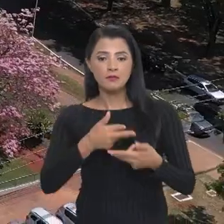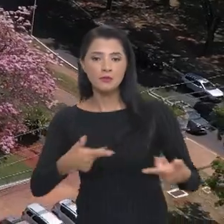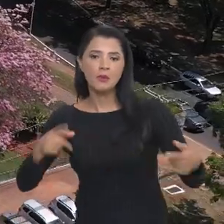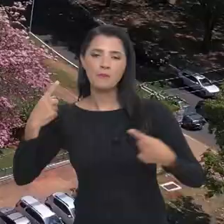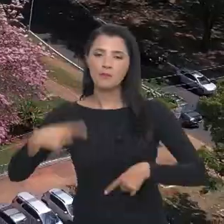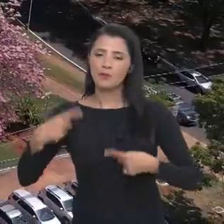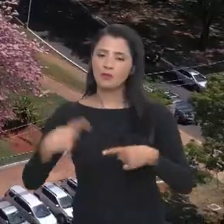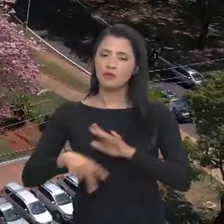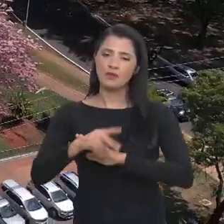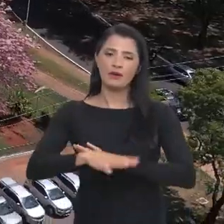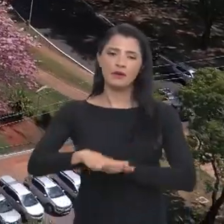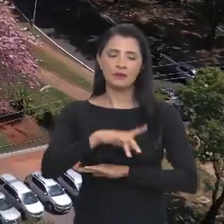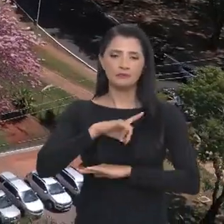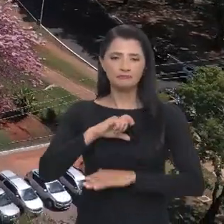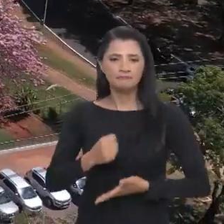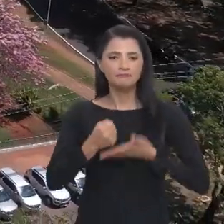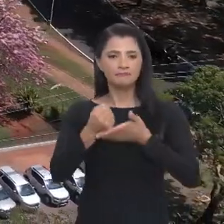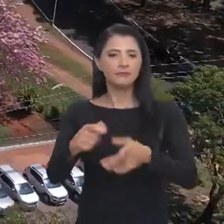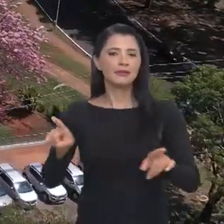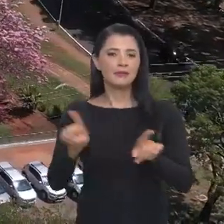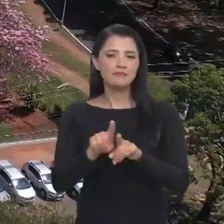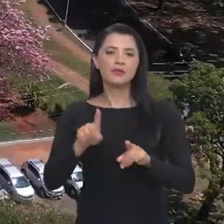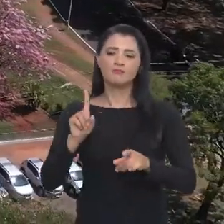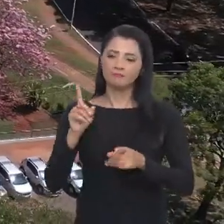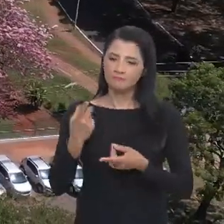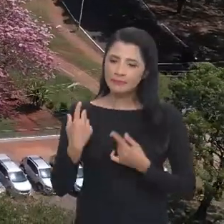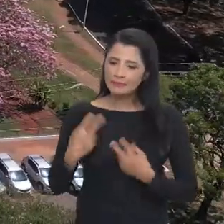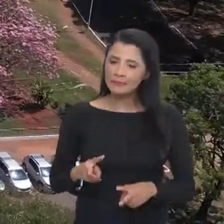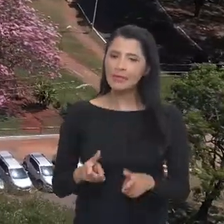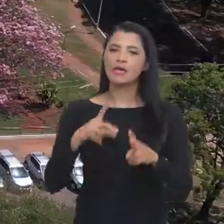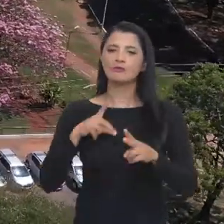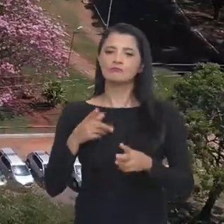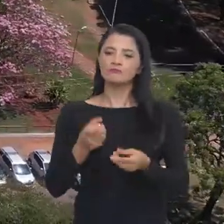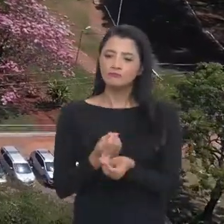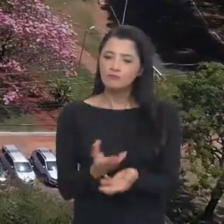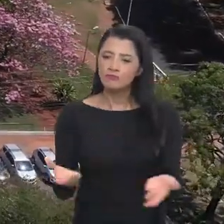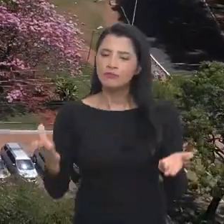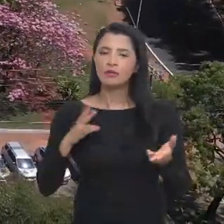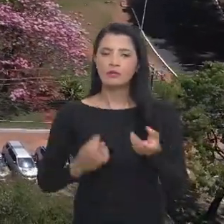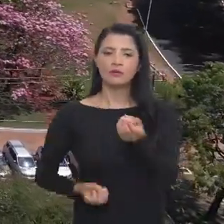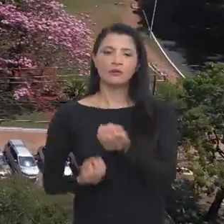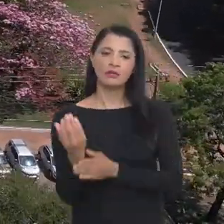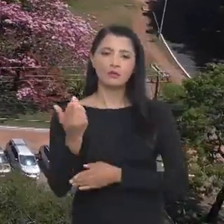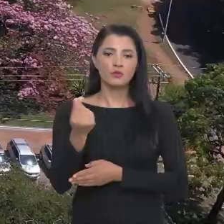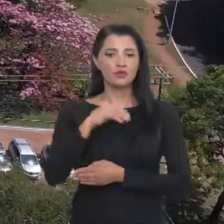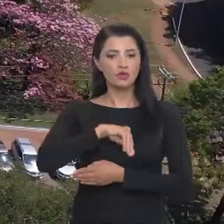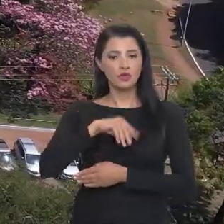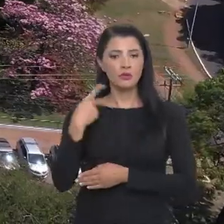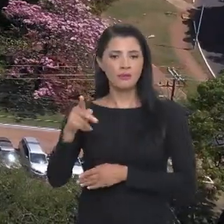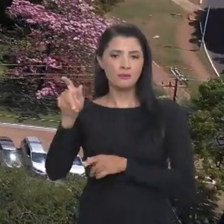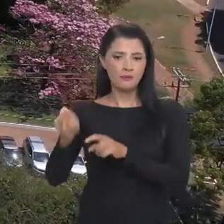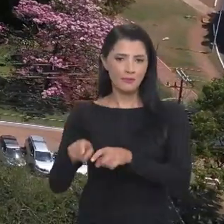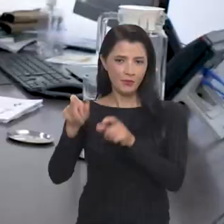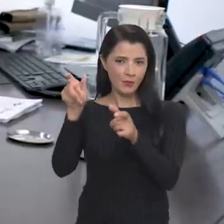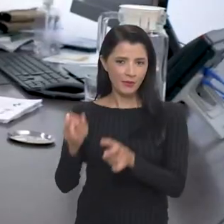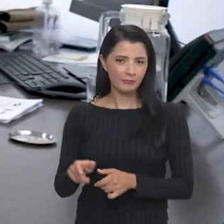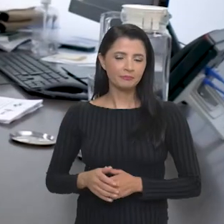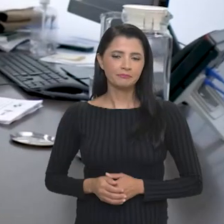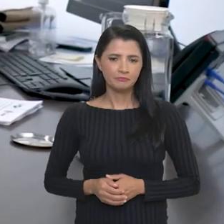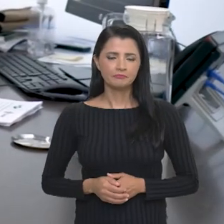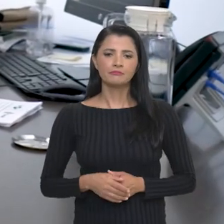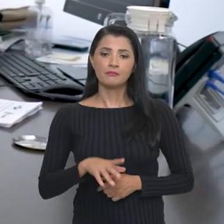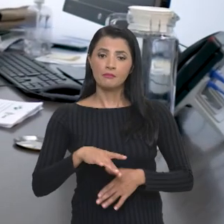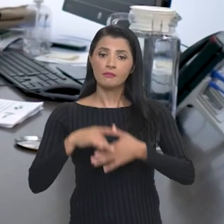execução de políticas públicas, contribuindo para a regularidade do abastecimento e formação de renda do produtor rural.